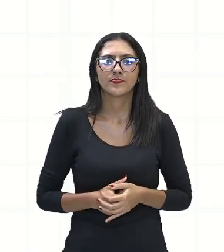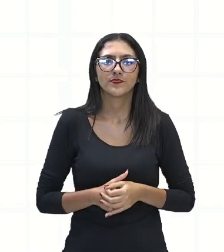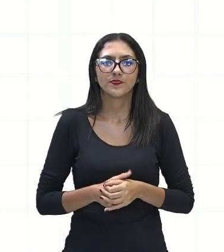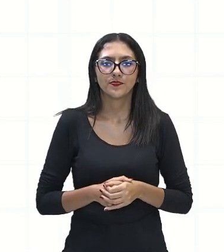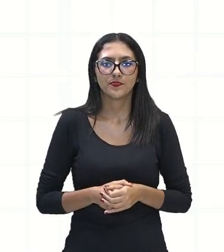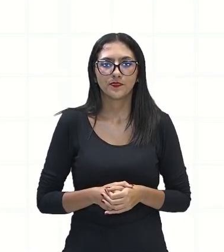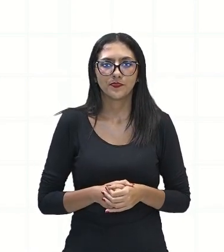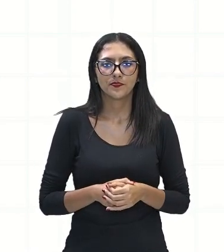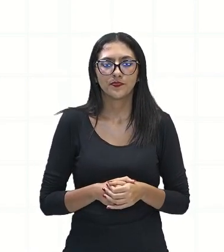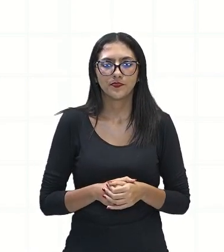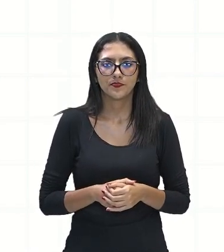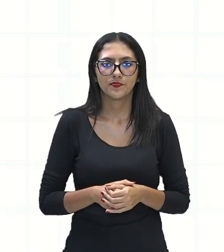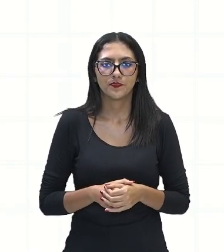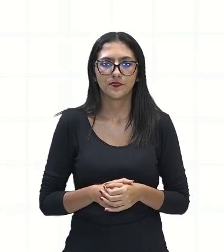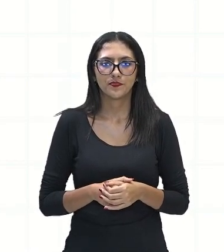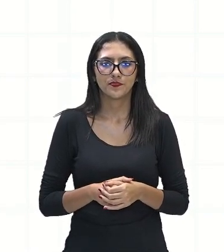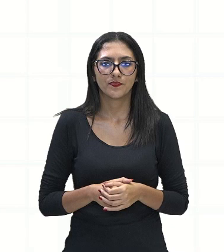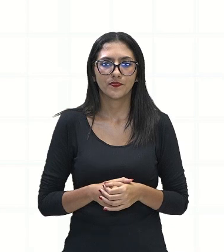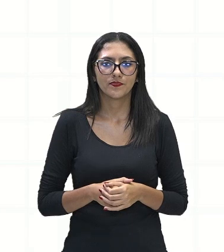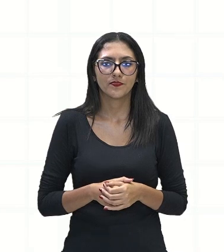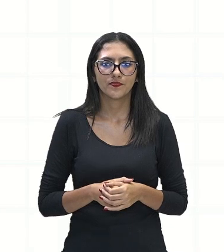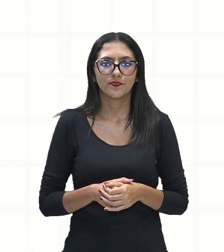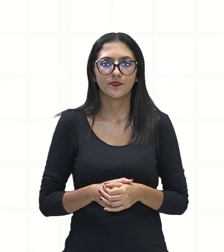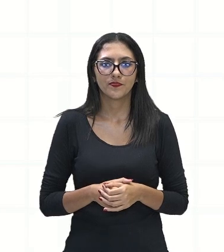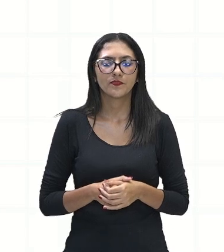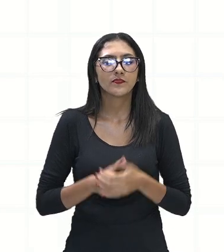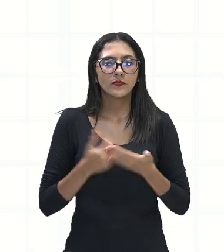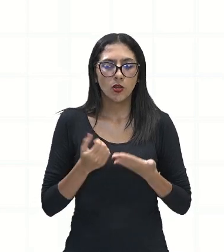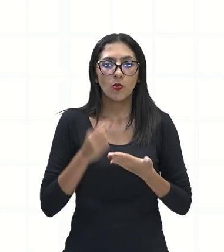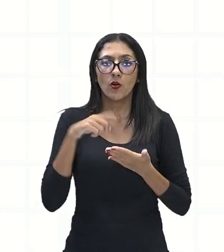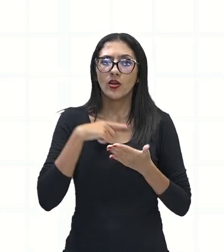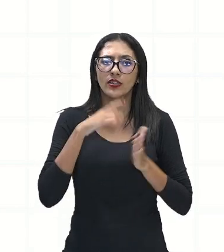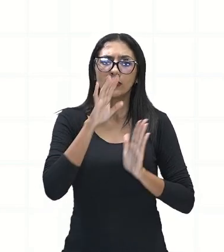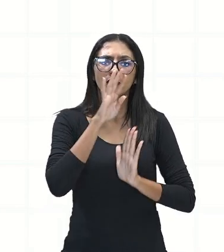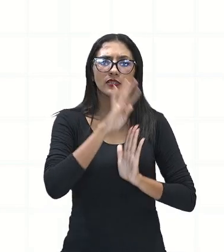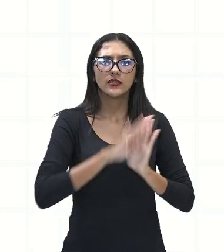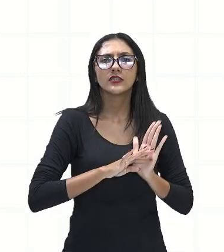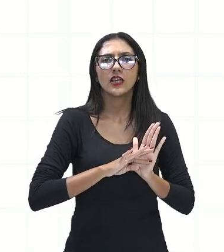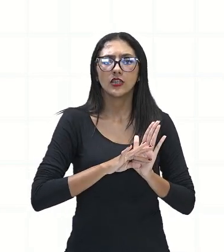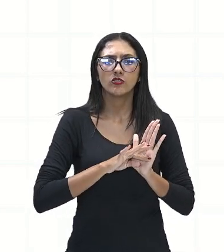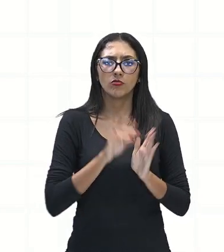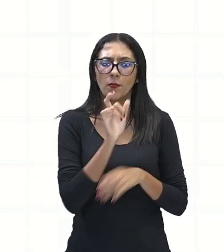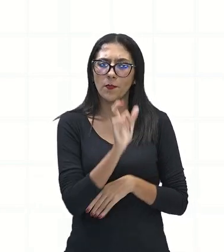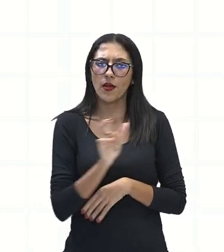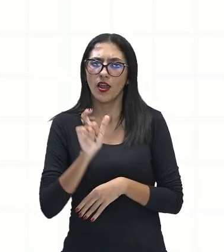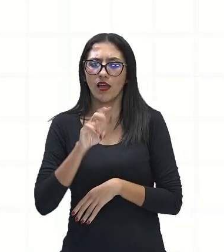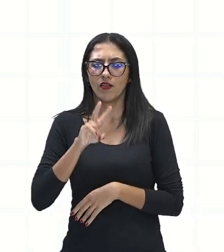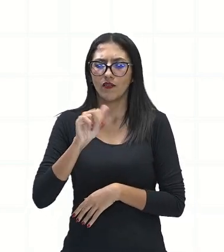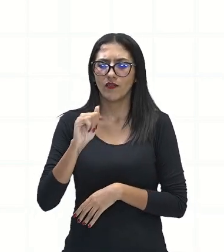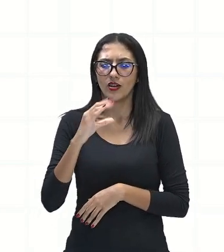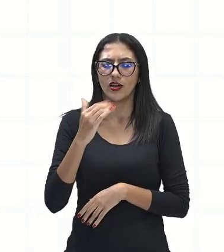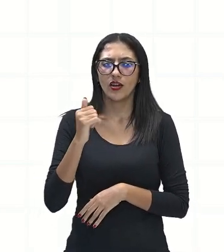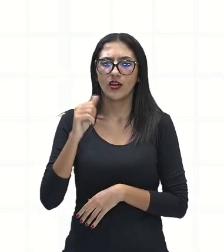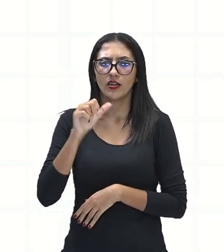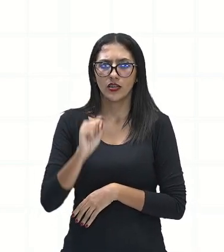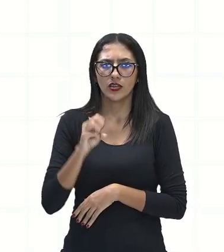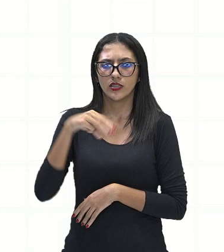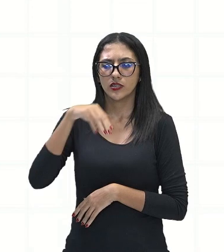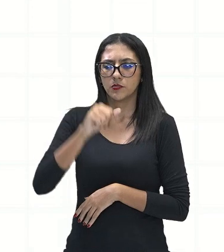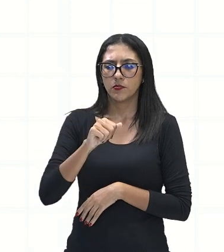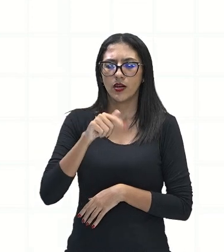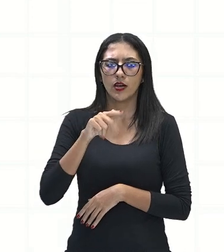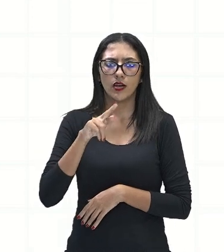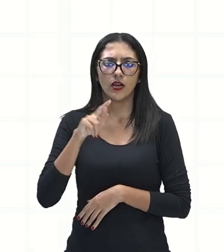Então, como eu falei para vocês aqui, né? Nesse texto, a expressão vacas magras, ela indica que a narradora, a